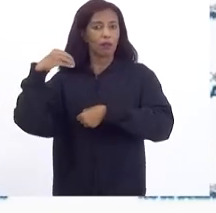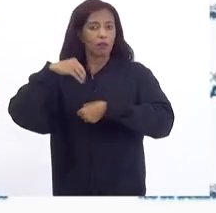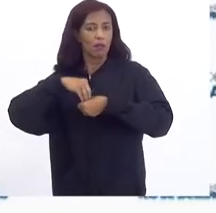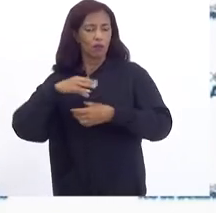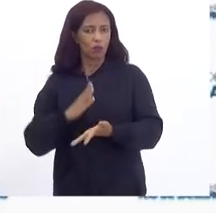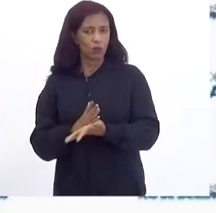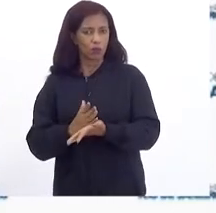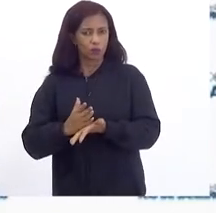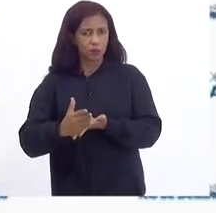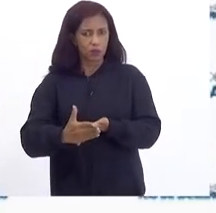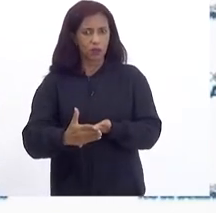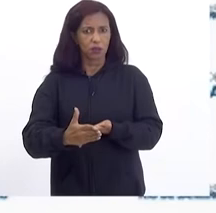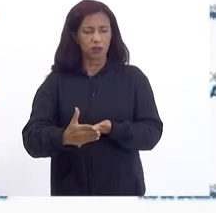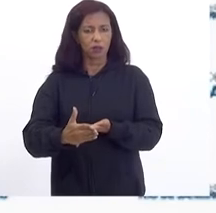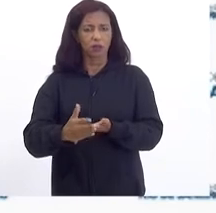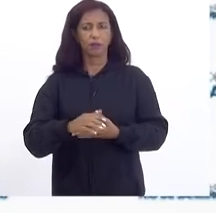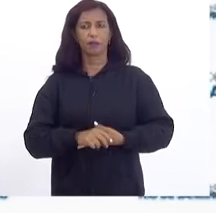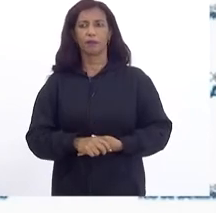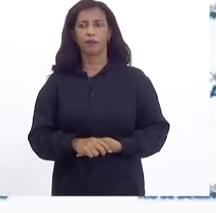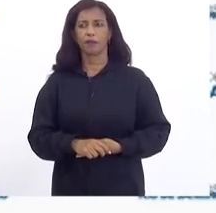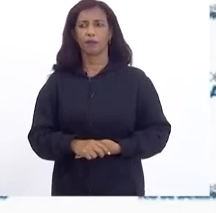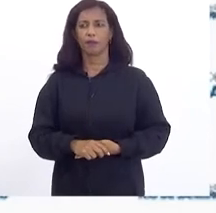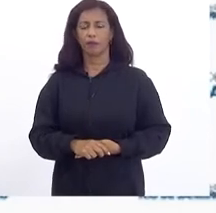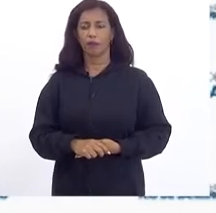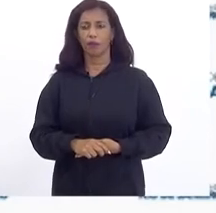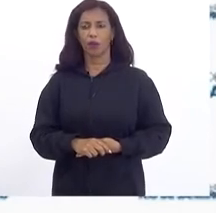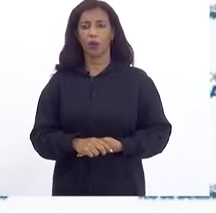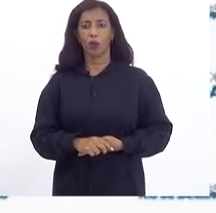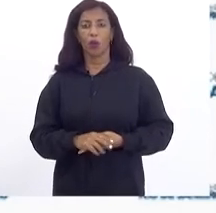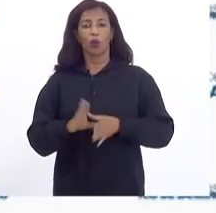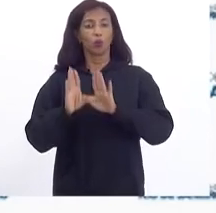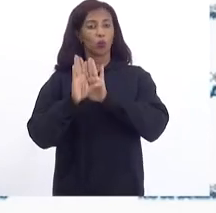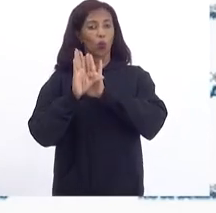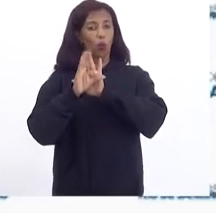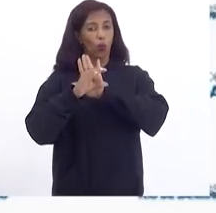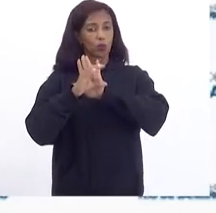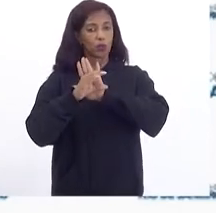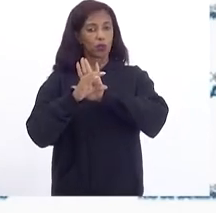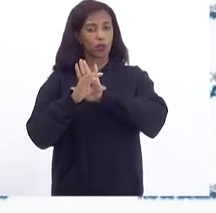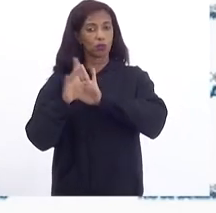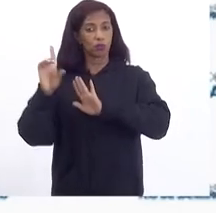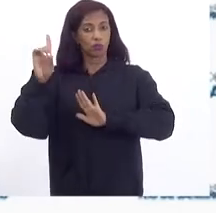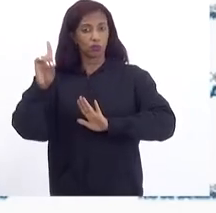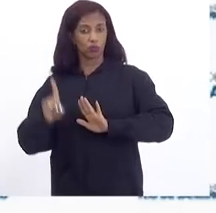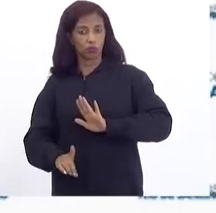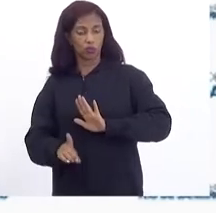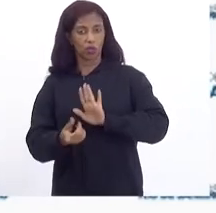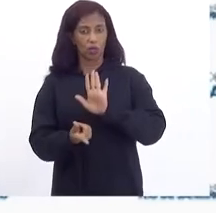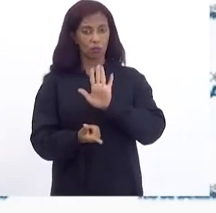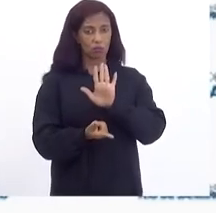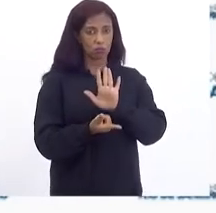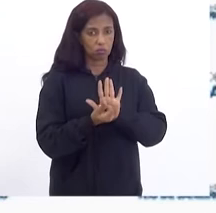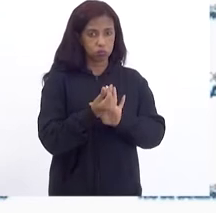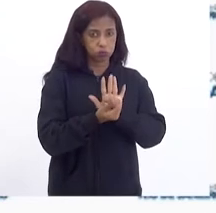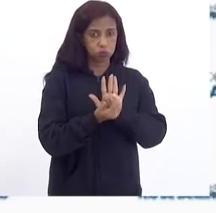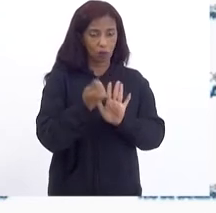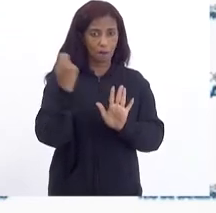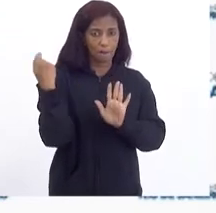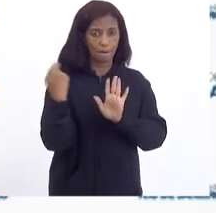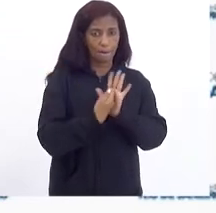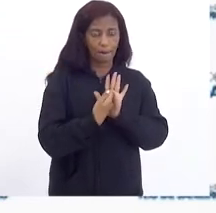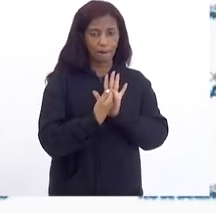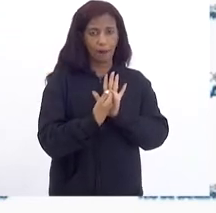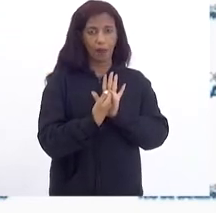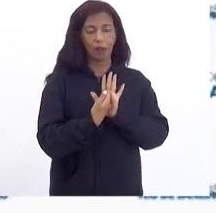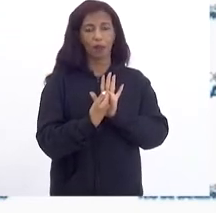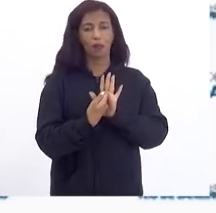Princípio Do Conceito Do direito Tributário O pagamento Sempre se dá Na